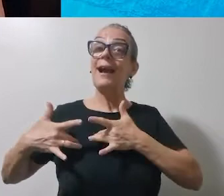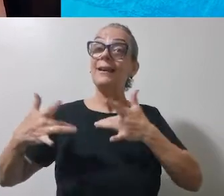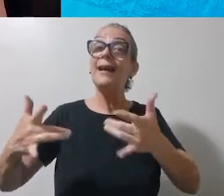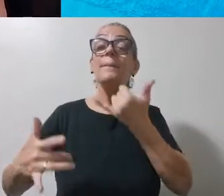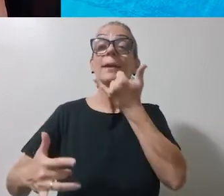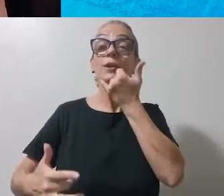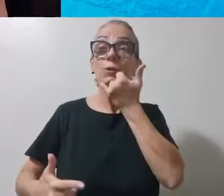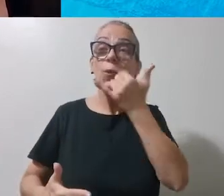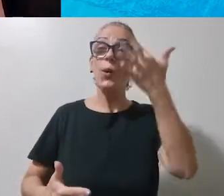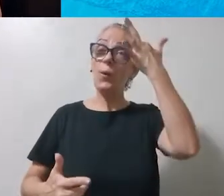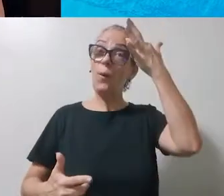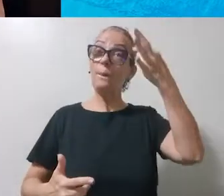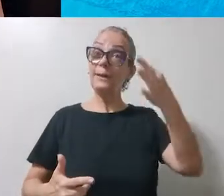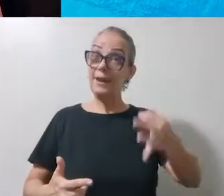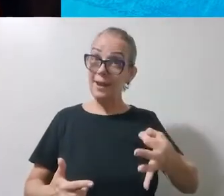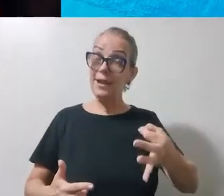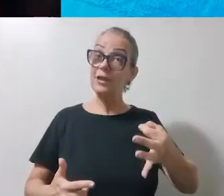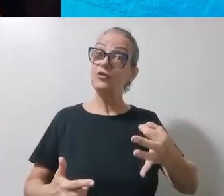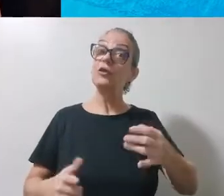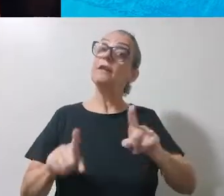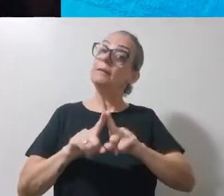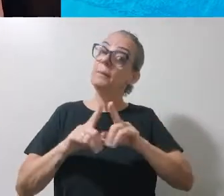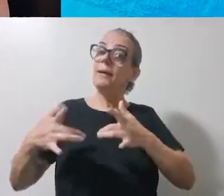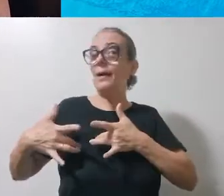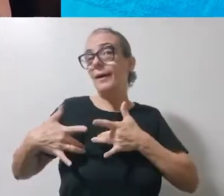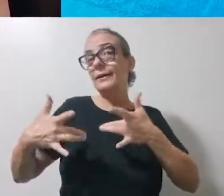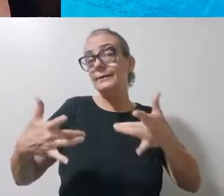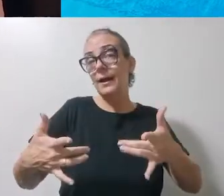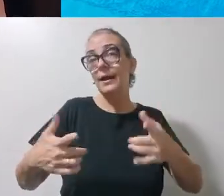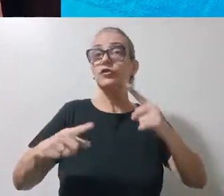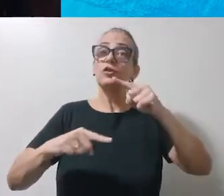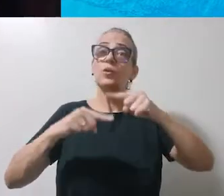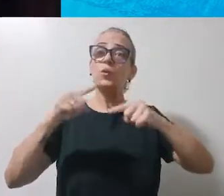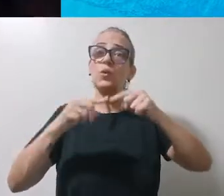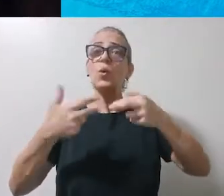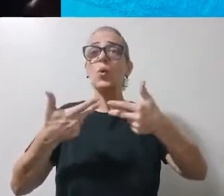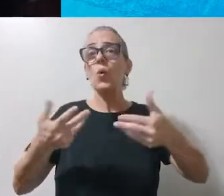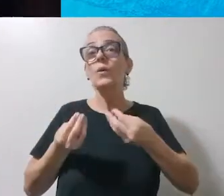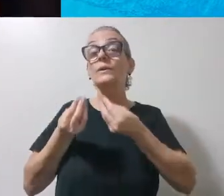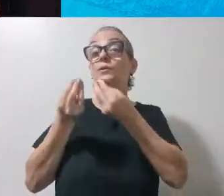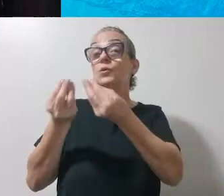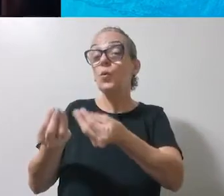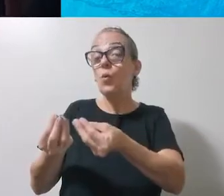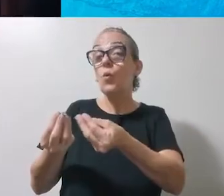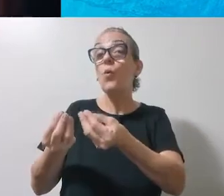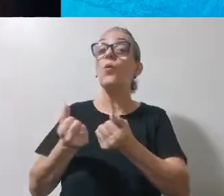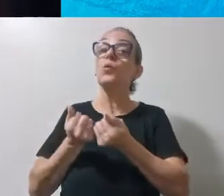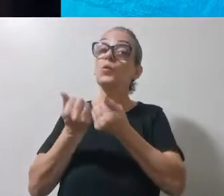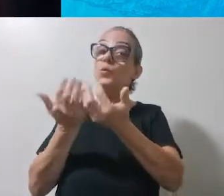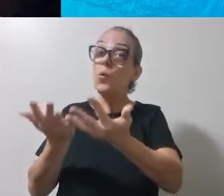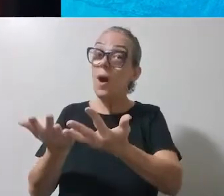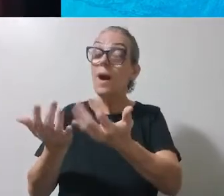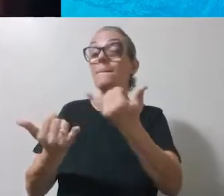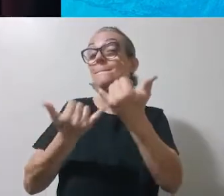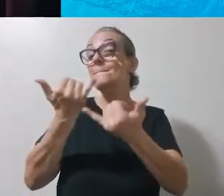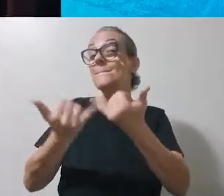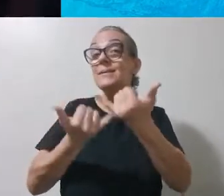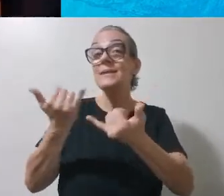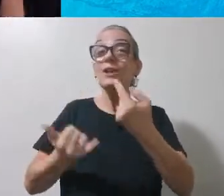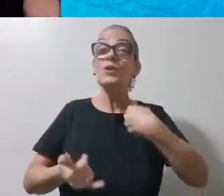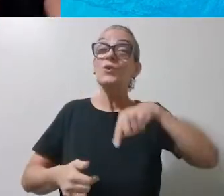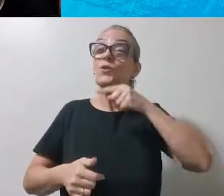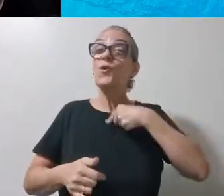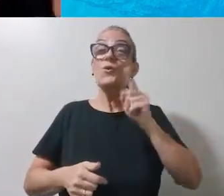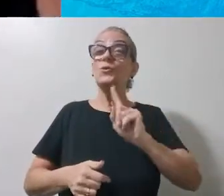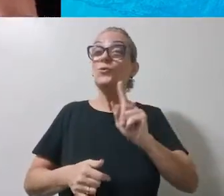ser caridade material, de fazer doações. Podemos doar os nossos brinquedinhos que nós não usamos mais, né? Que nós